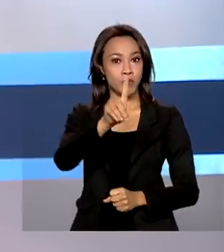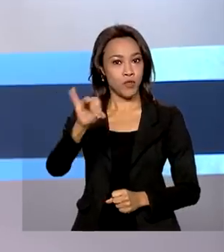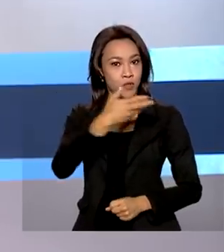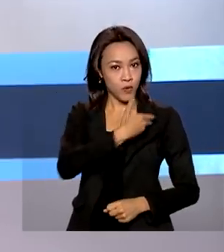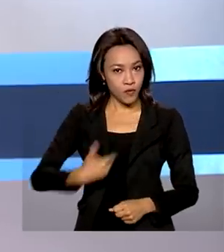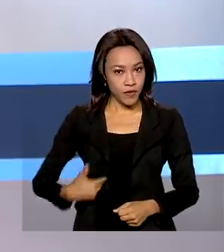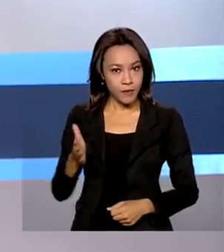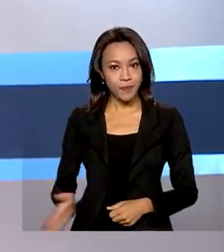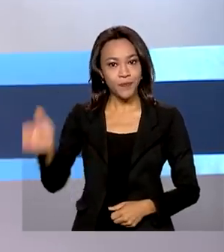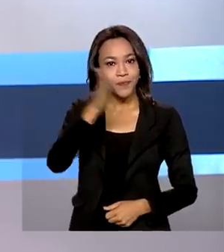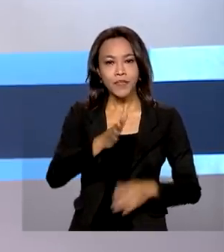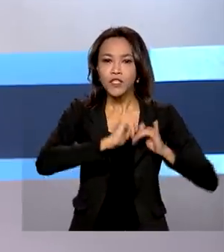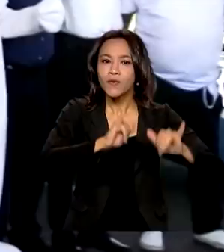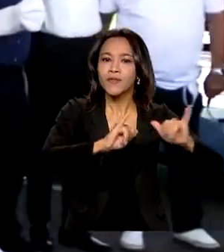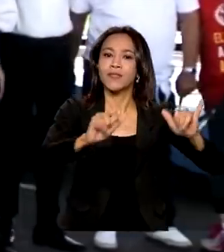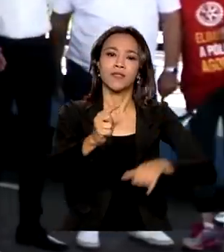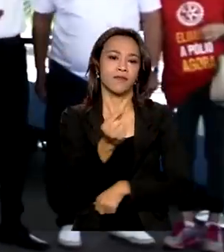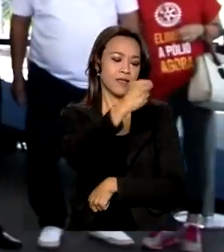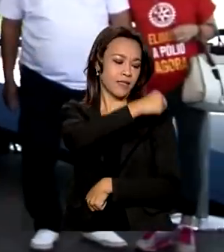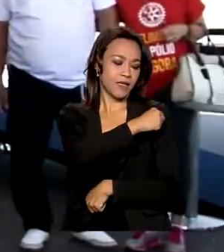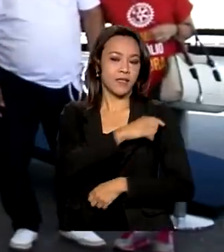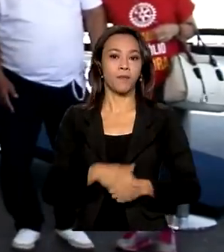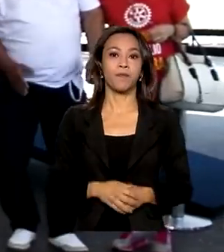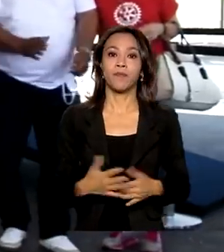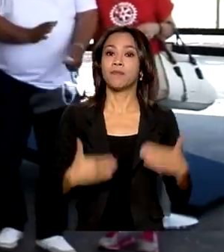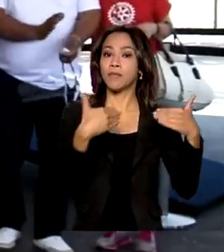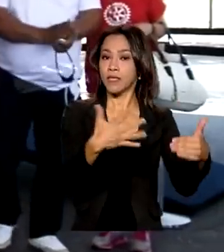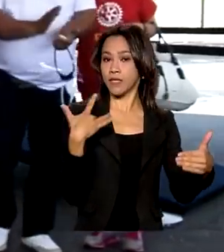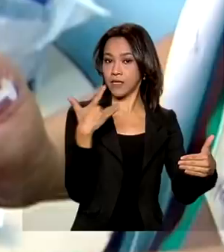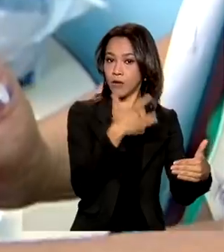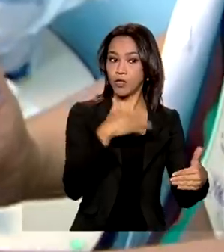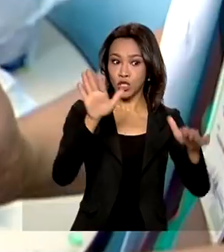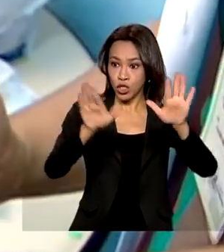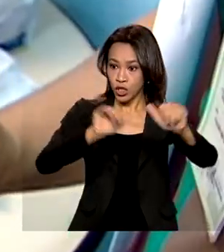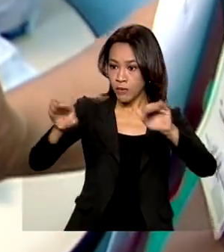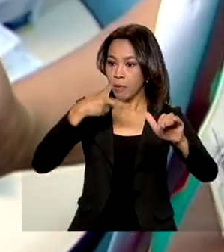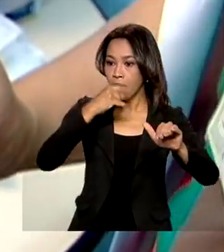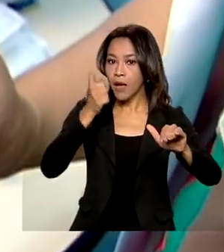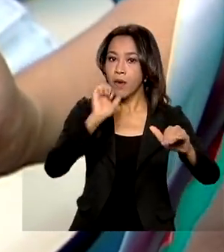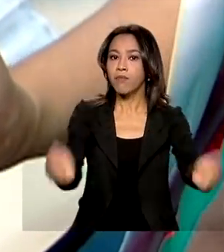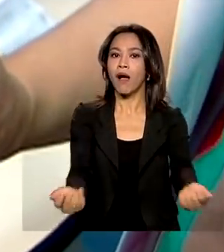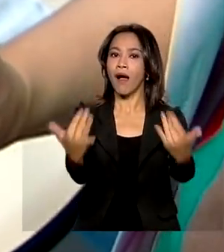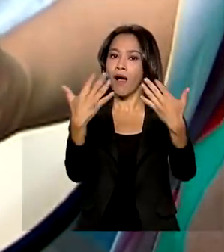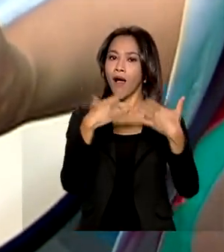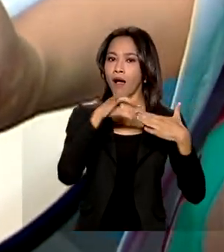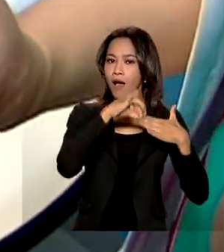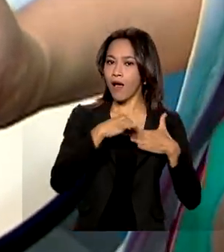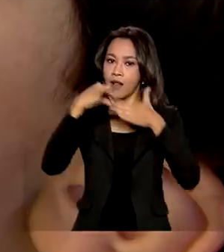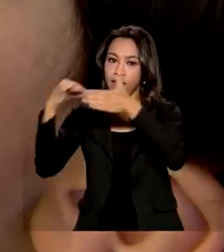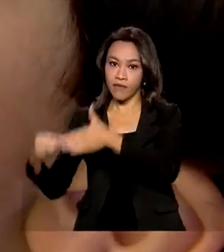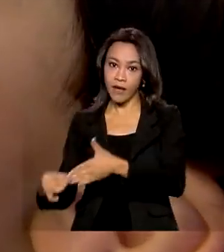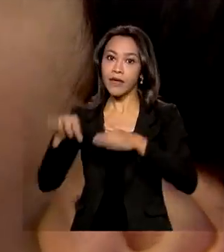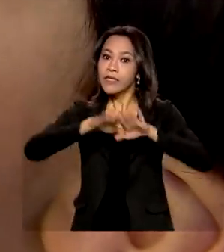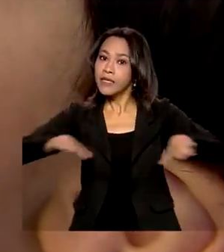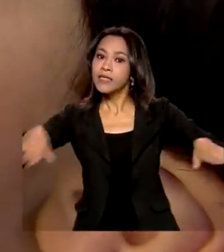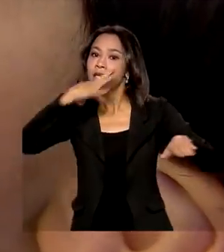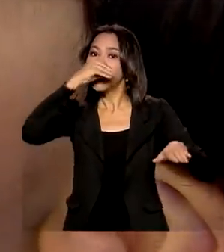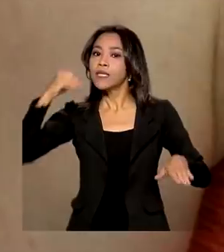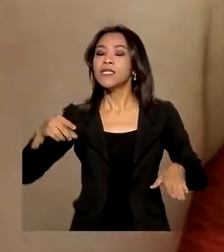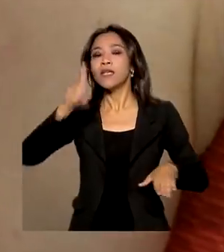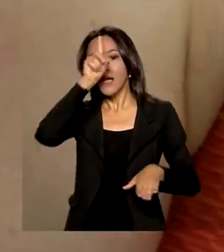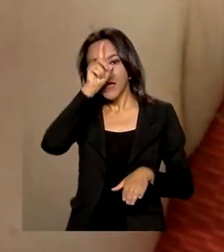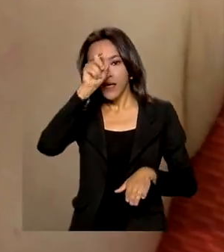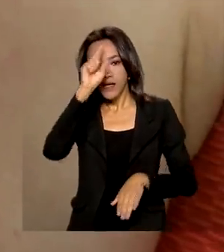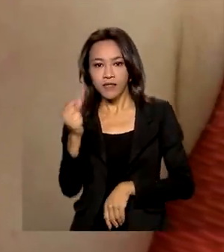Nacional de Multivacinação. Ministério da Saúde convoca pais a levarem crianças e adolescentes às salas de vacinas até